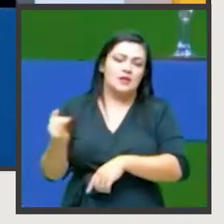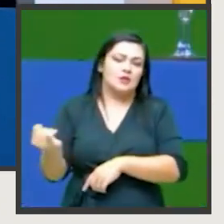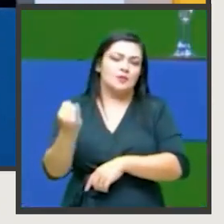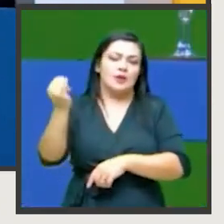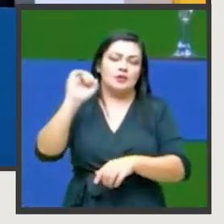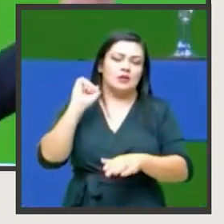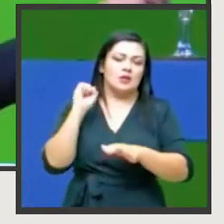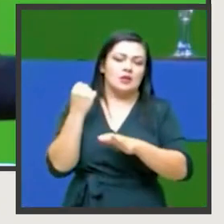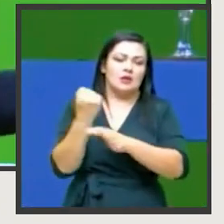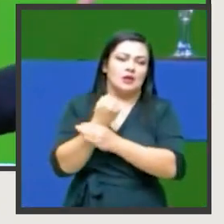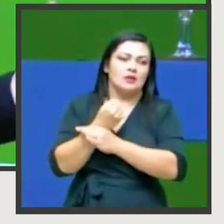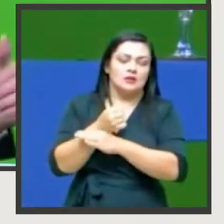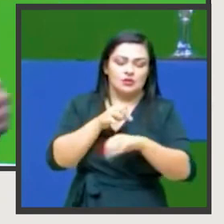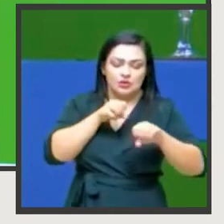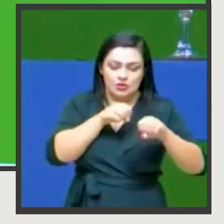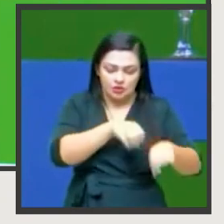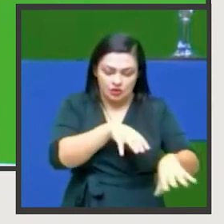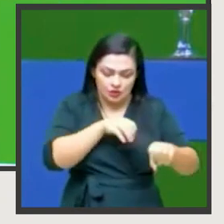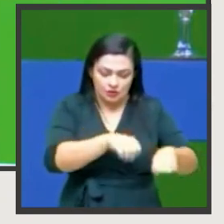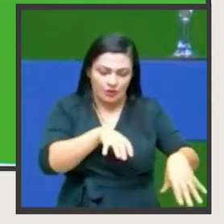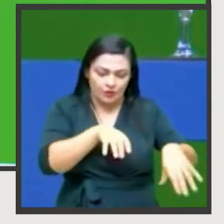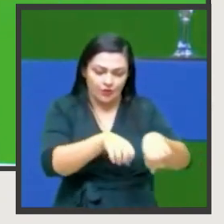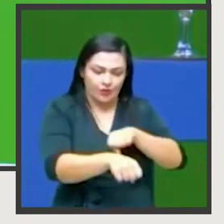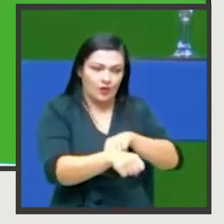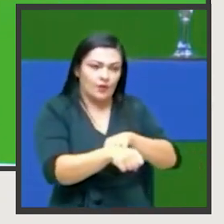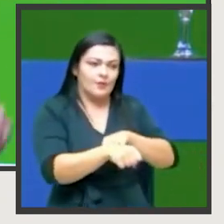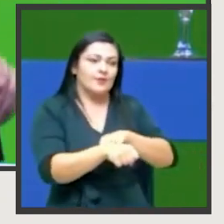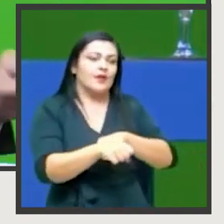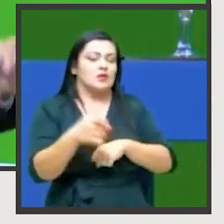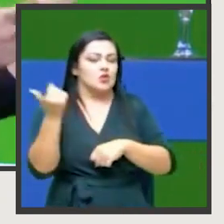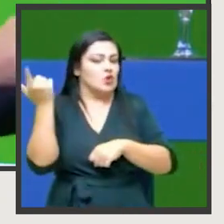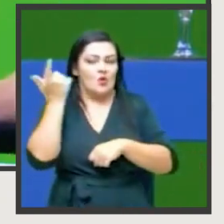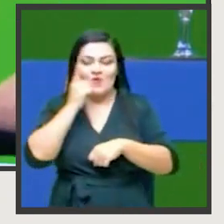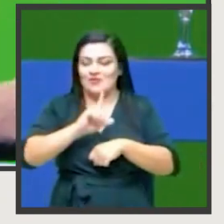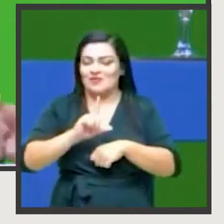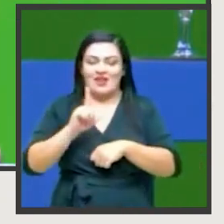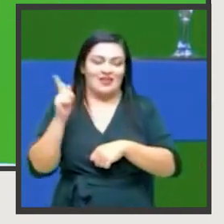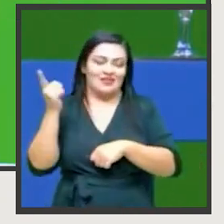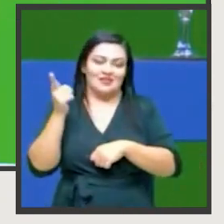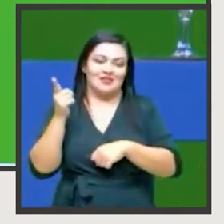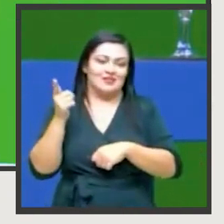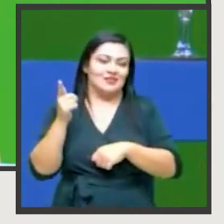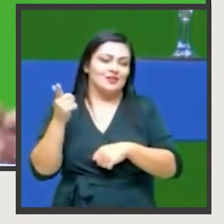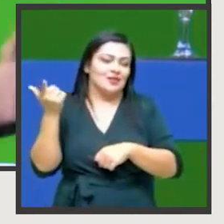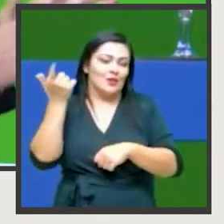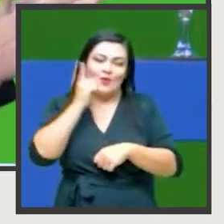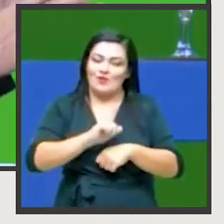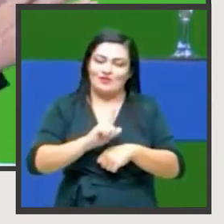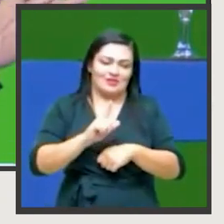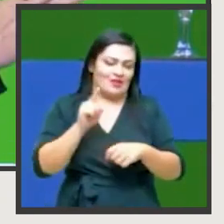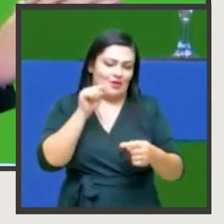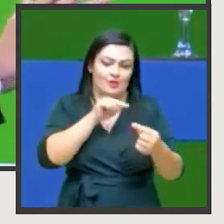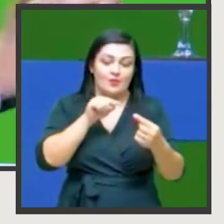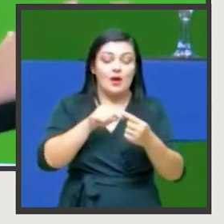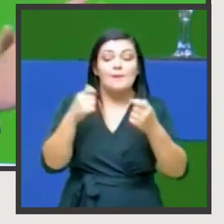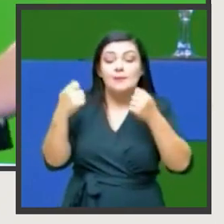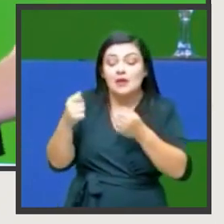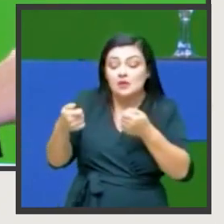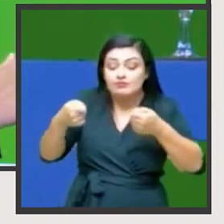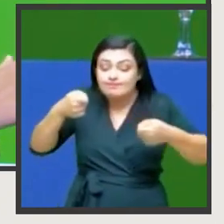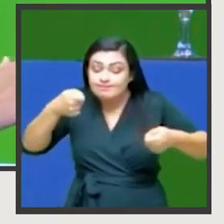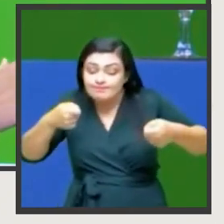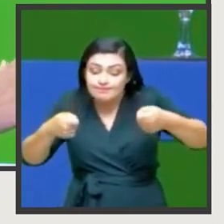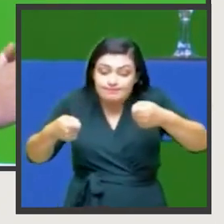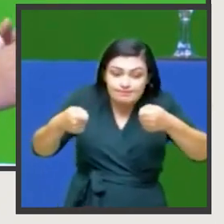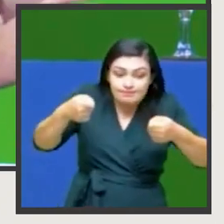que é mais importante para garantir a qualidade da formação, a gente não alcança os nossos objetivos. Então, nós temos que encontrar uma